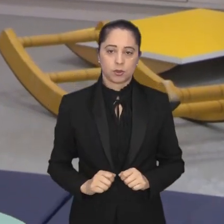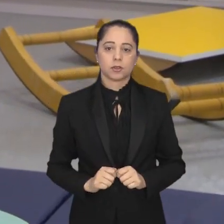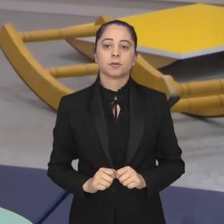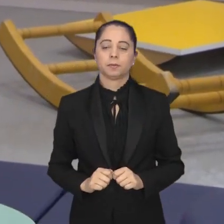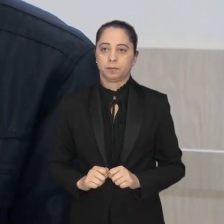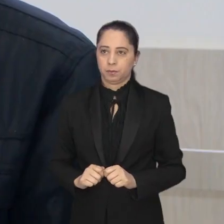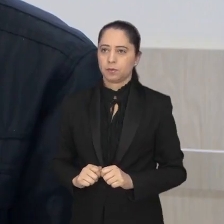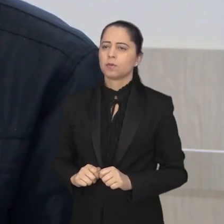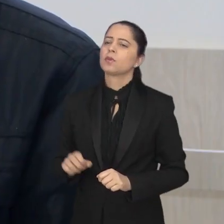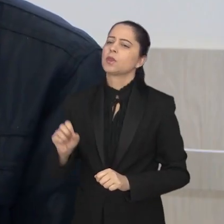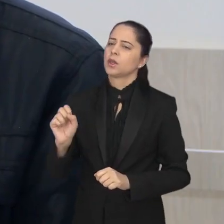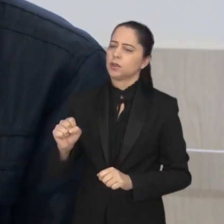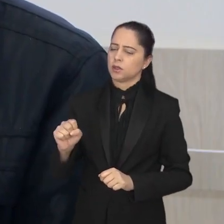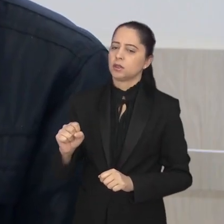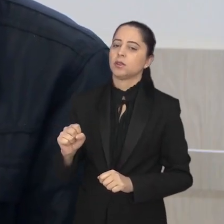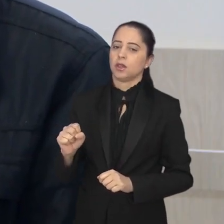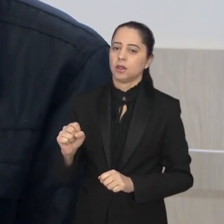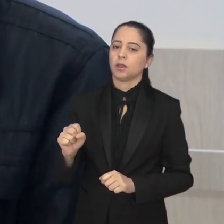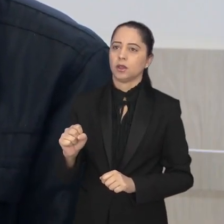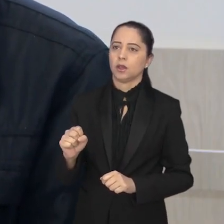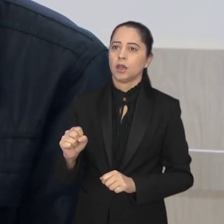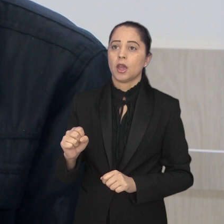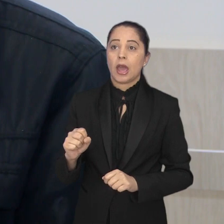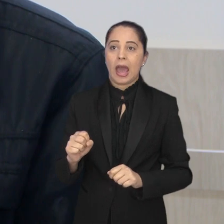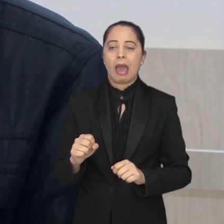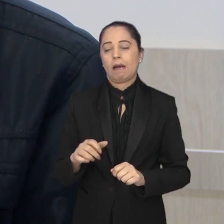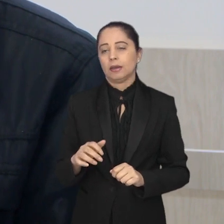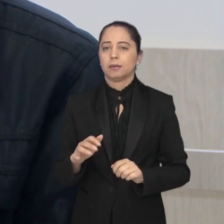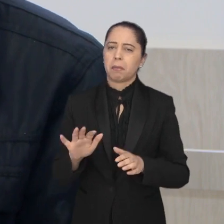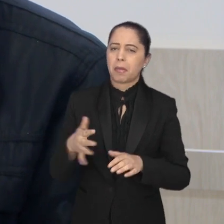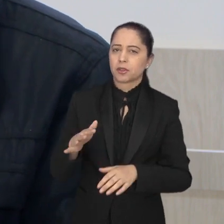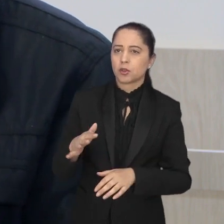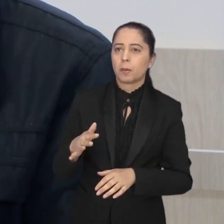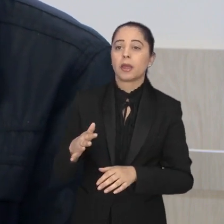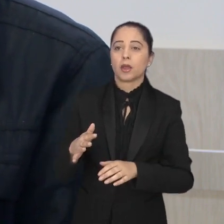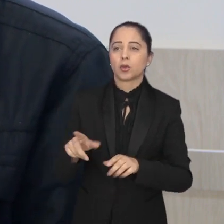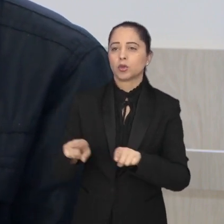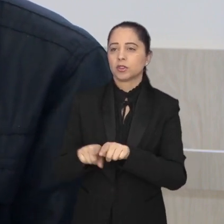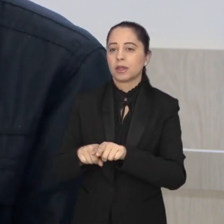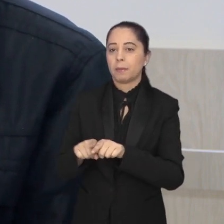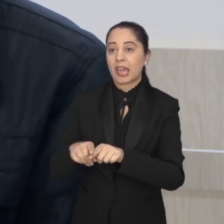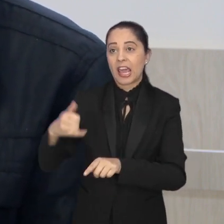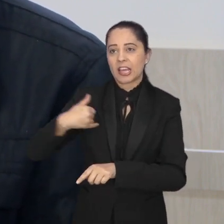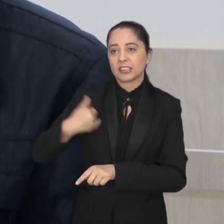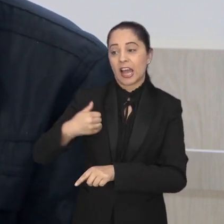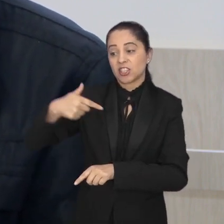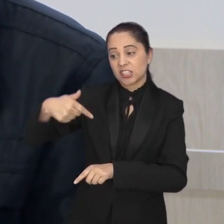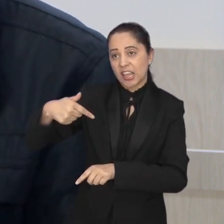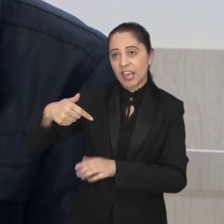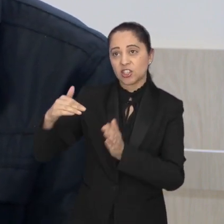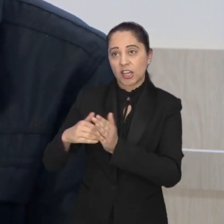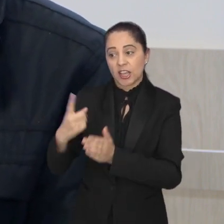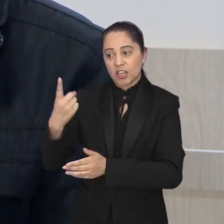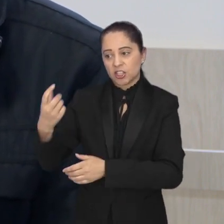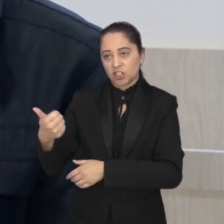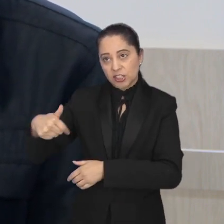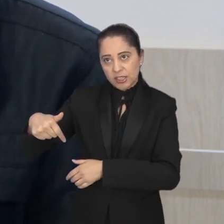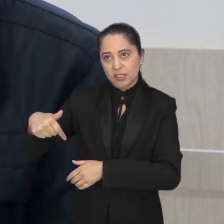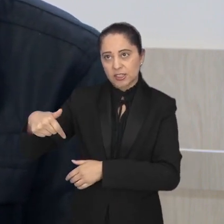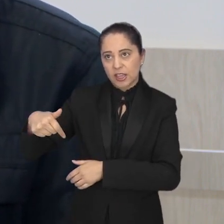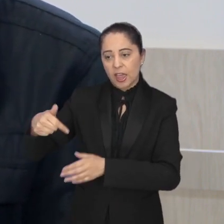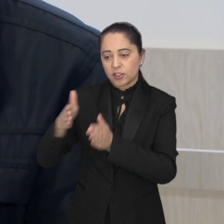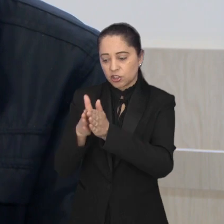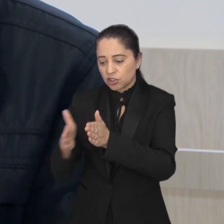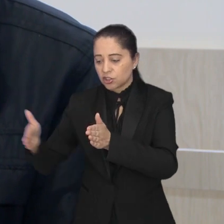grupo etário. A gente pretende estender a partir dos 7 aos 17 anos, num segundo momento, e num